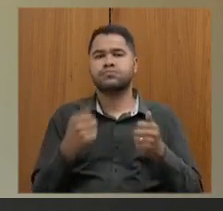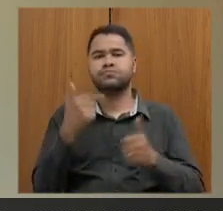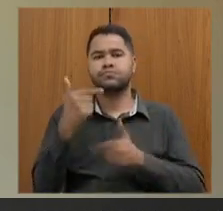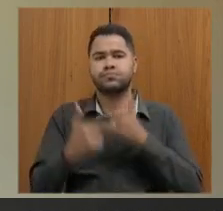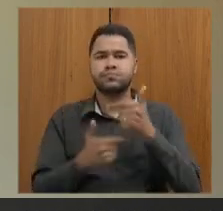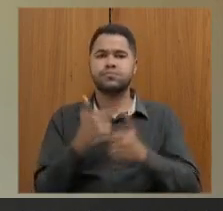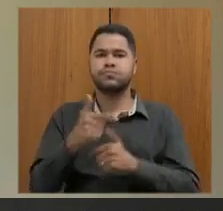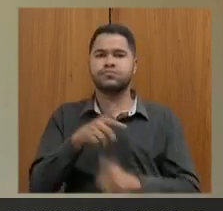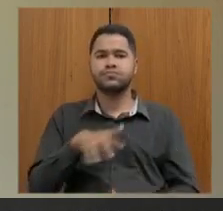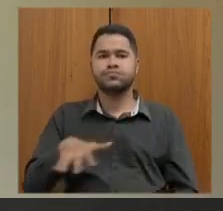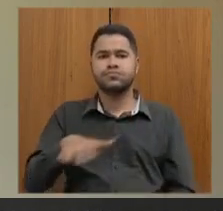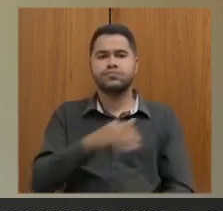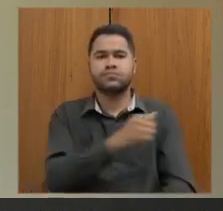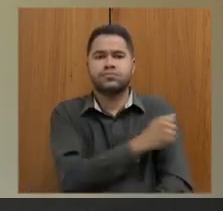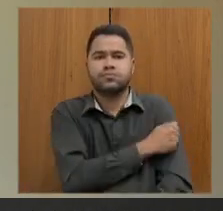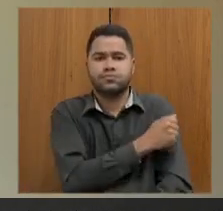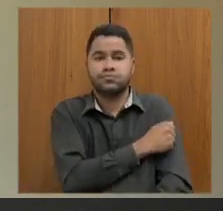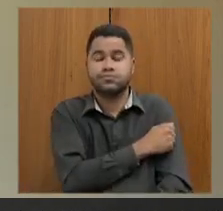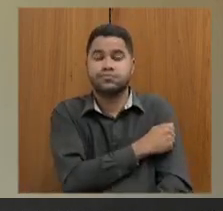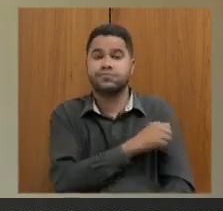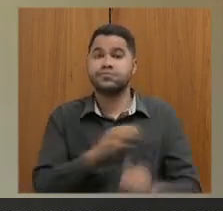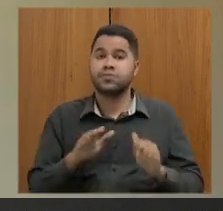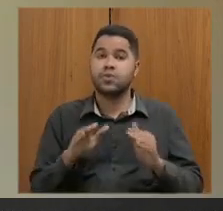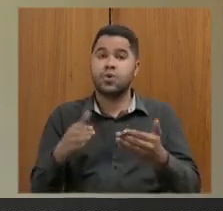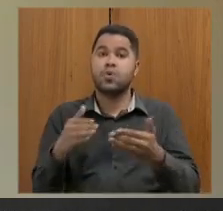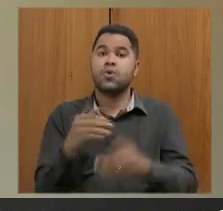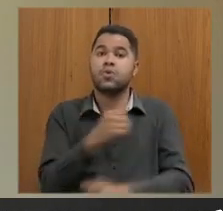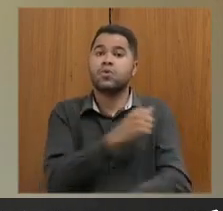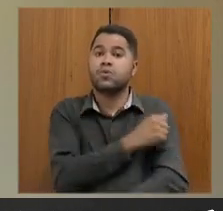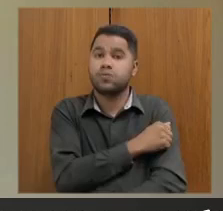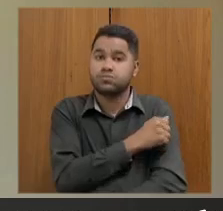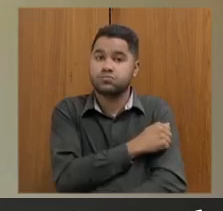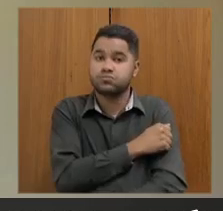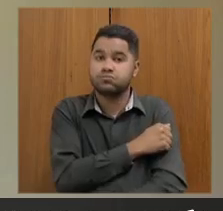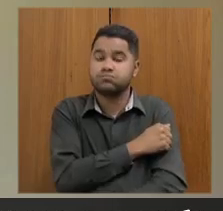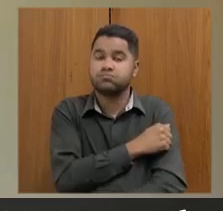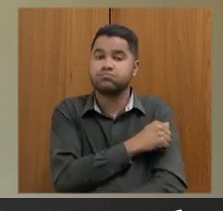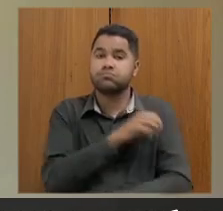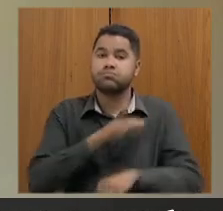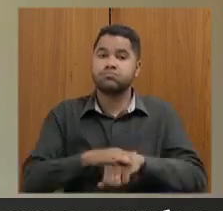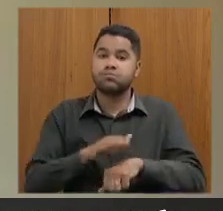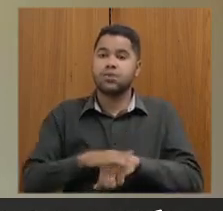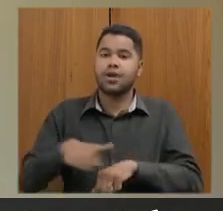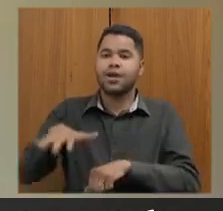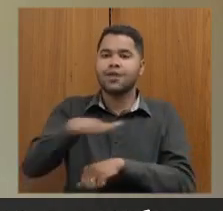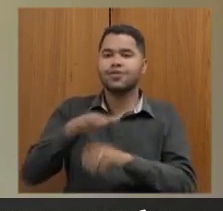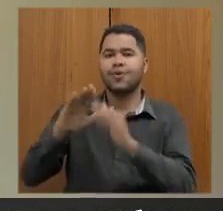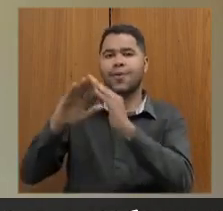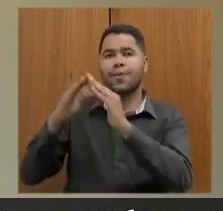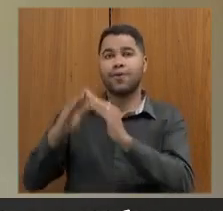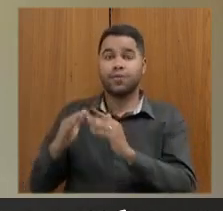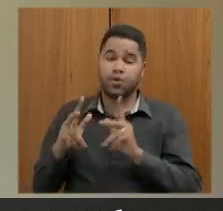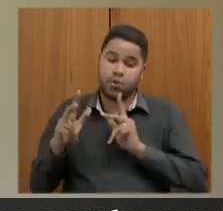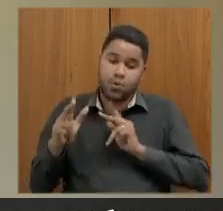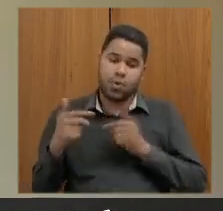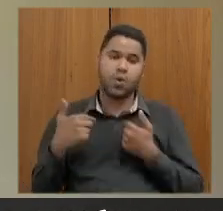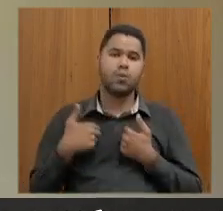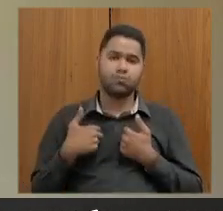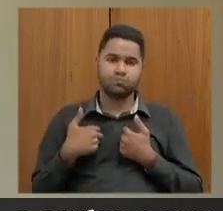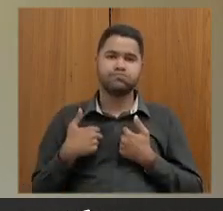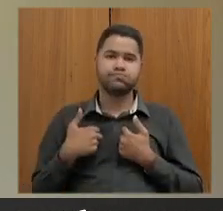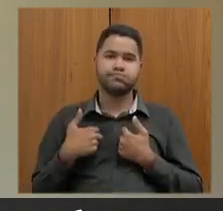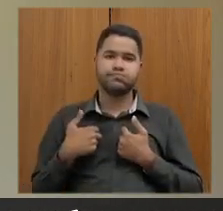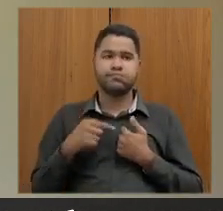prestados para os nossos alunos especialmente os alunos que vêm de regiões periféricas como eu e que